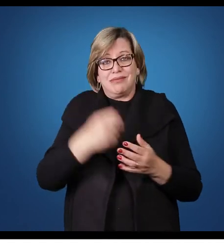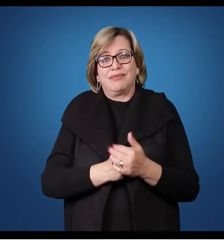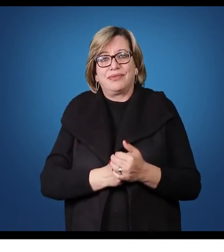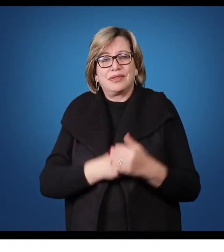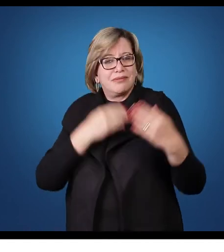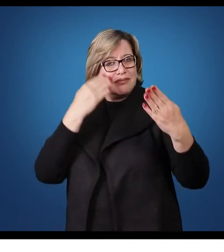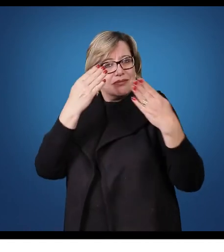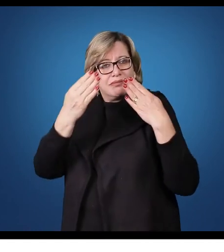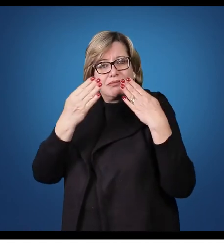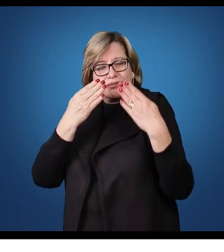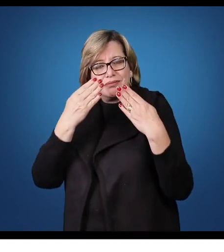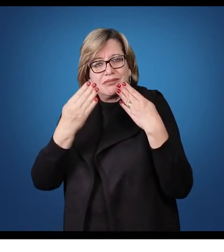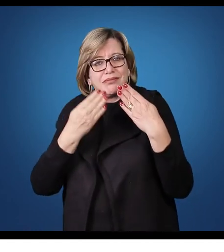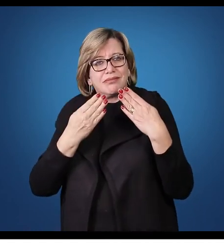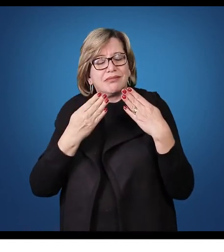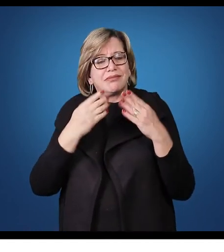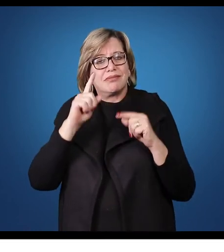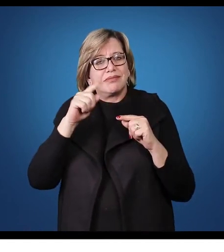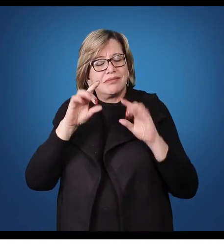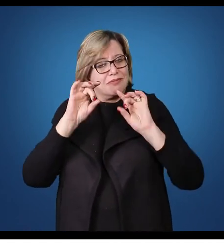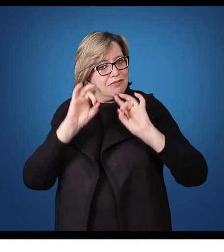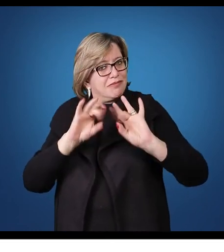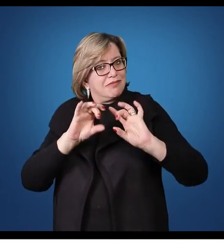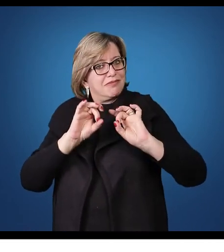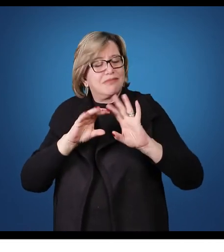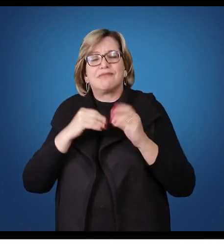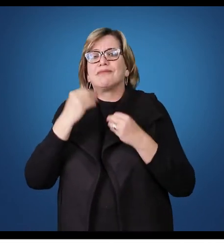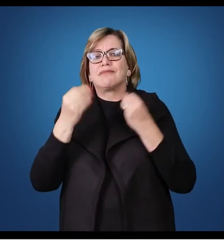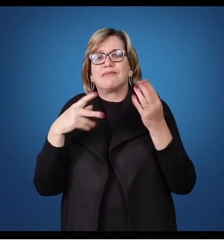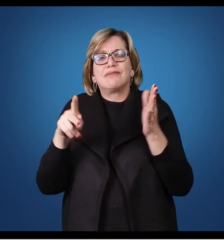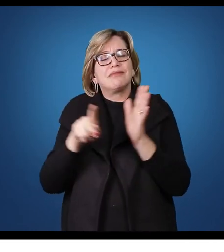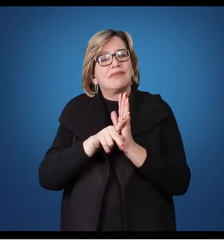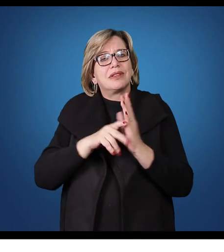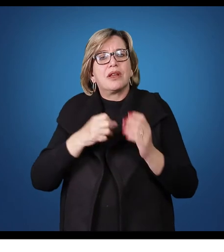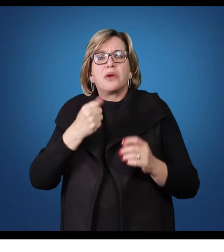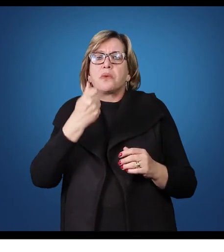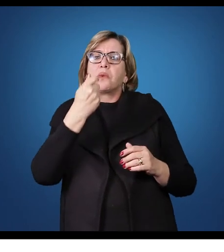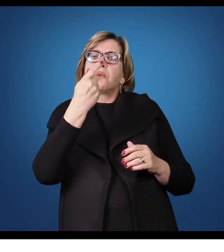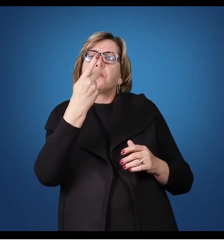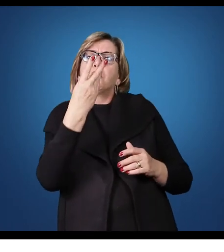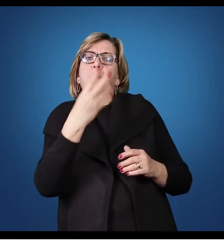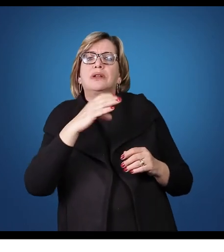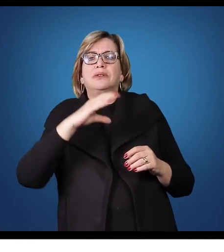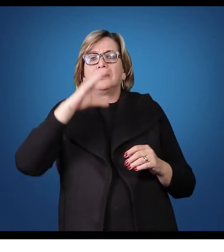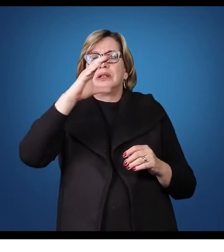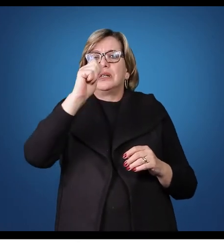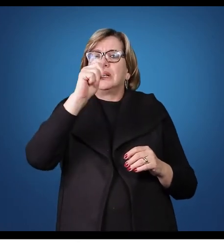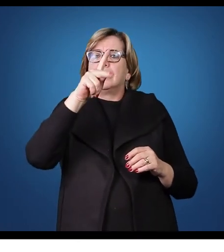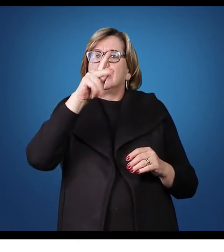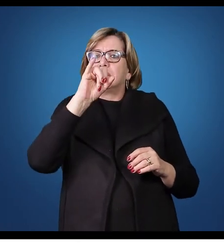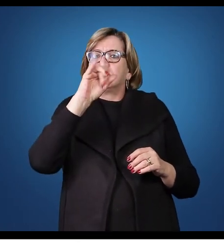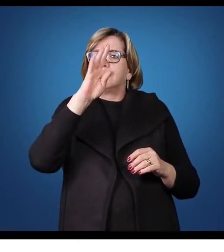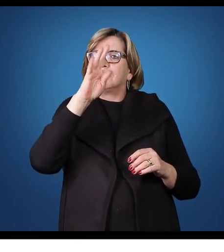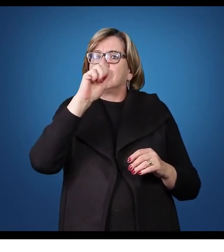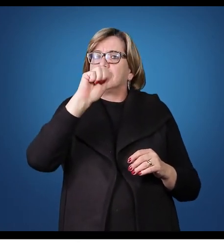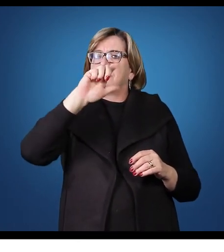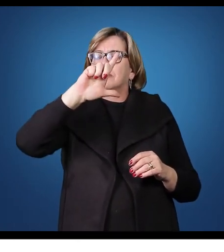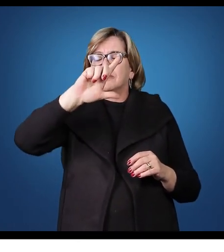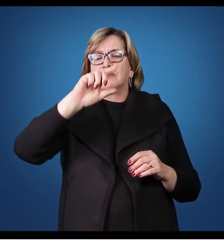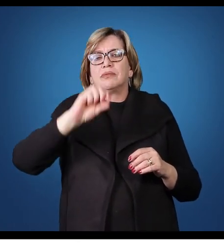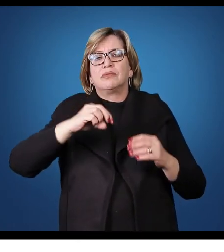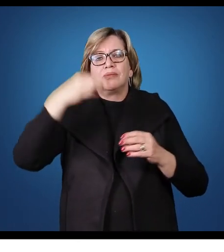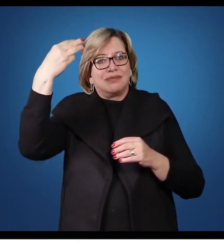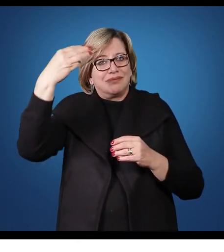análise específica de quanto de capital de terceiros está na minha empresa,